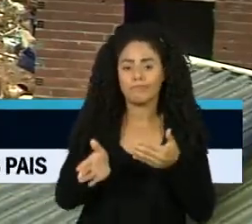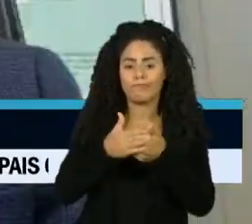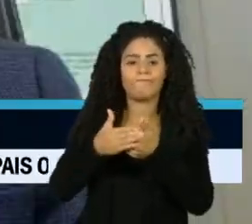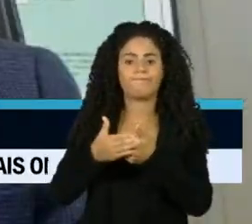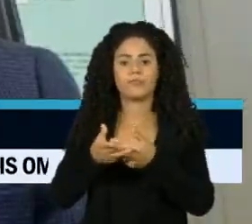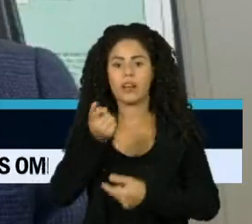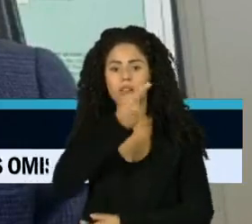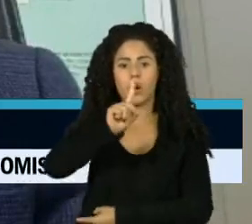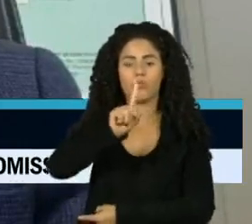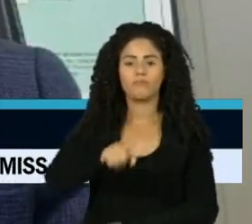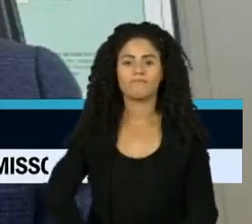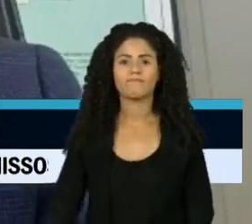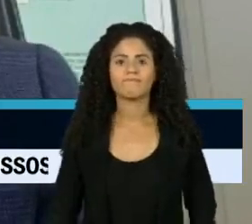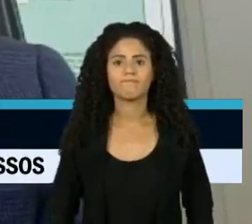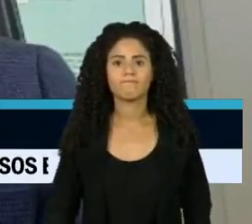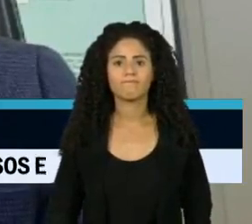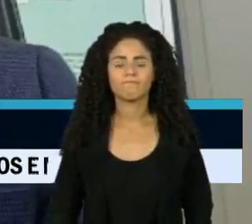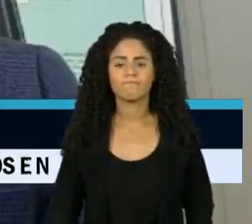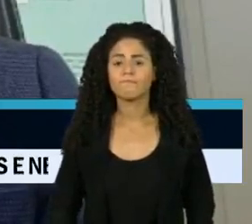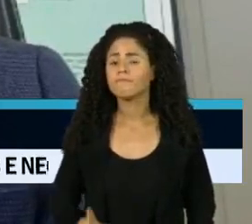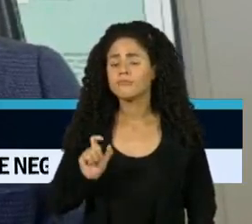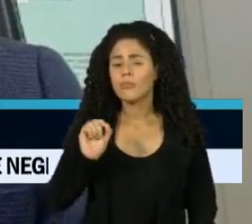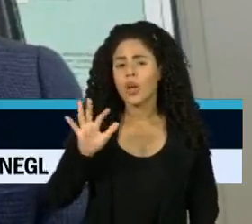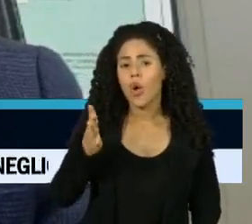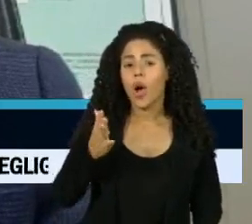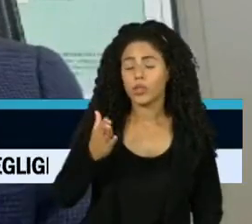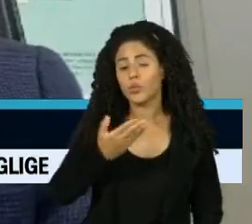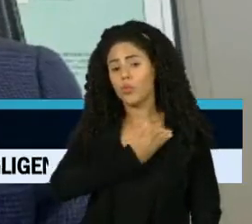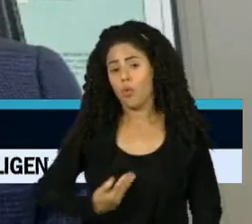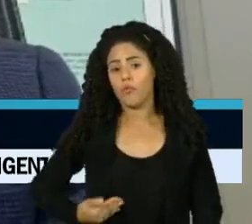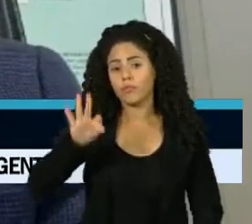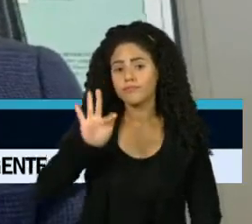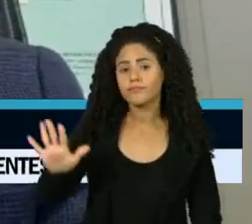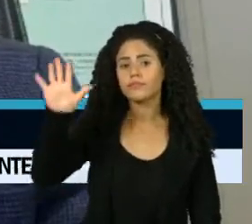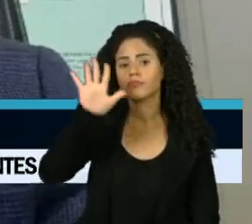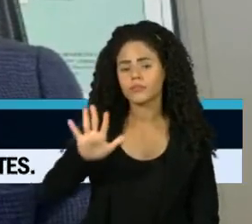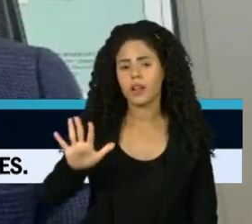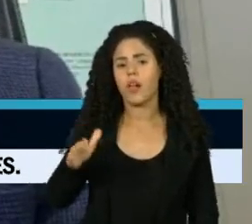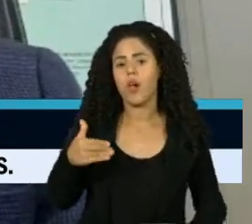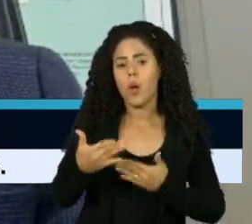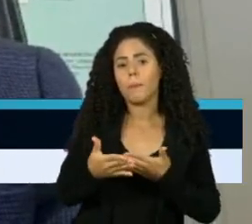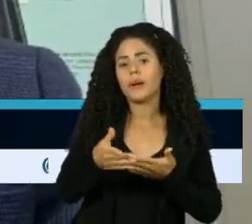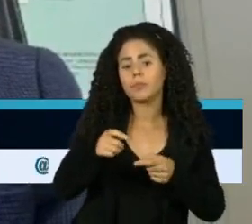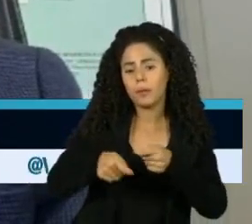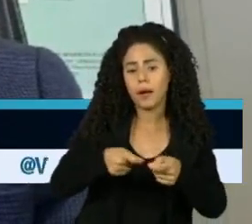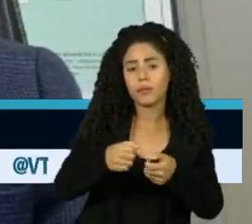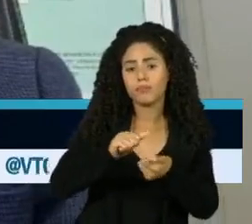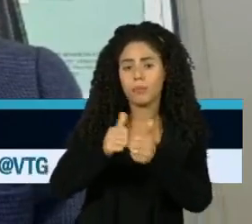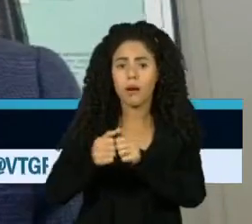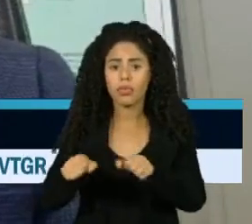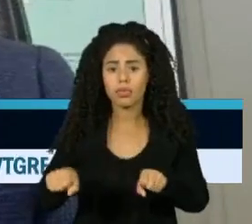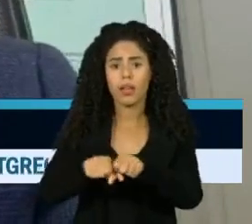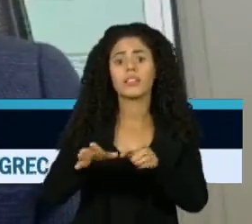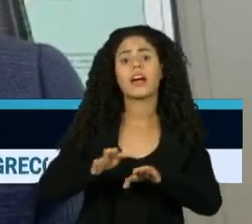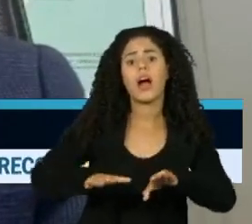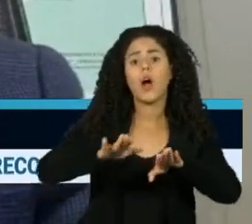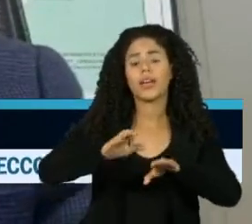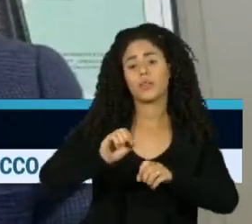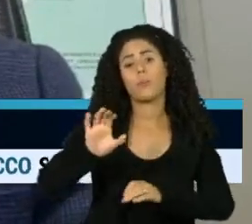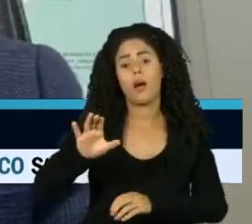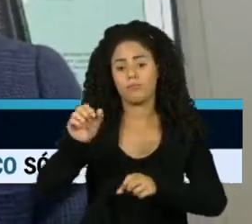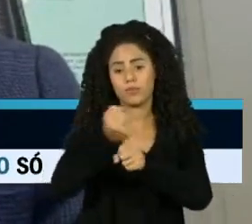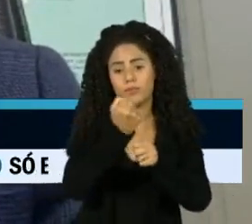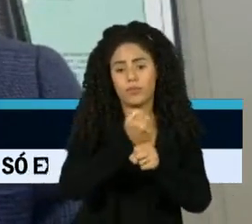fechadas. O fato é que o governo federal não fez nenhum tipo de parceria com o Estado de São Paulo em